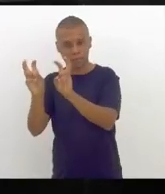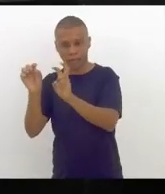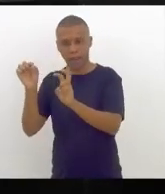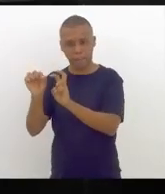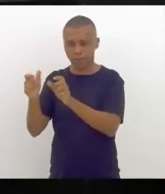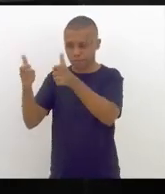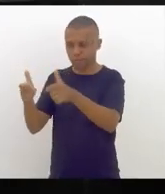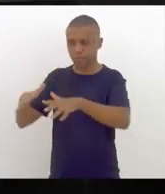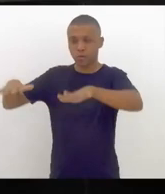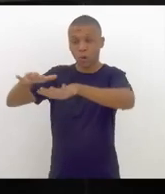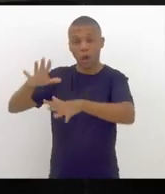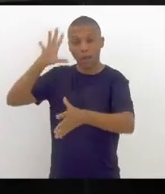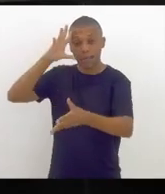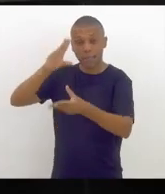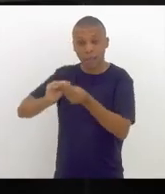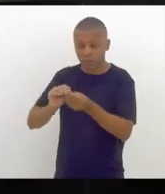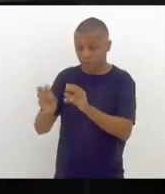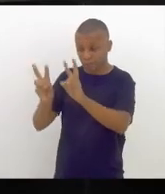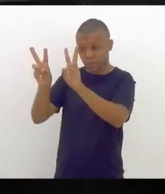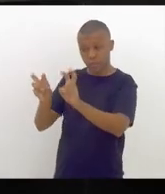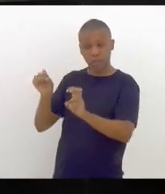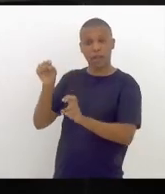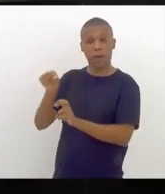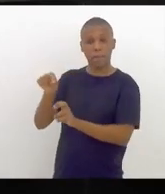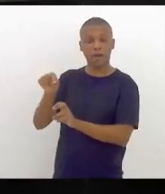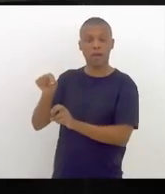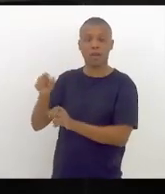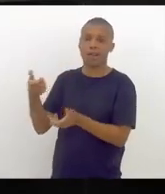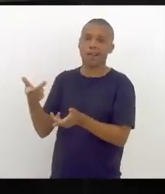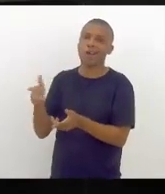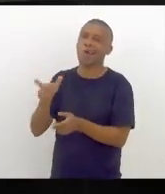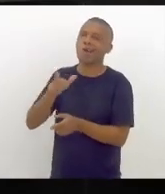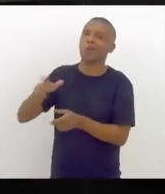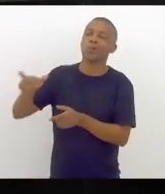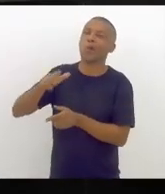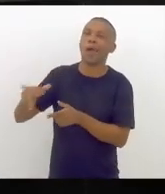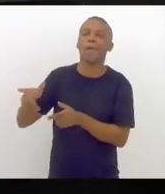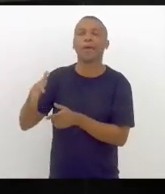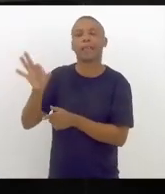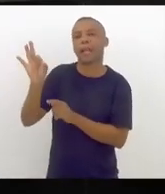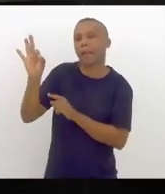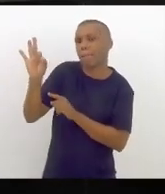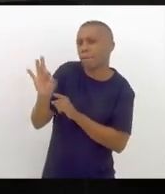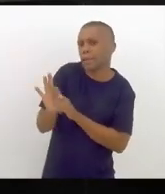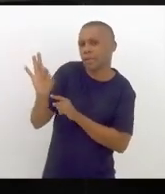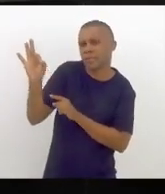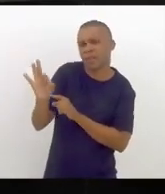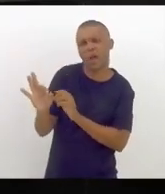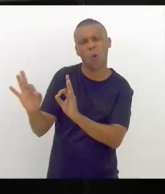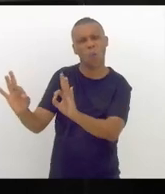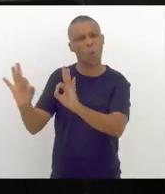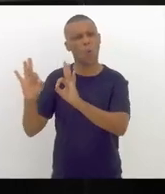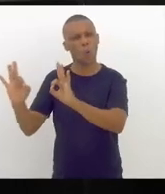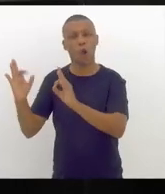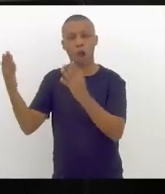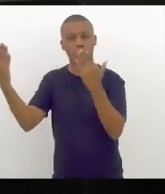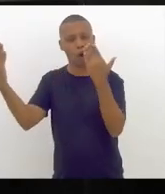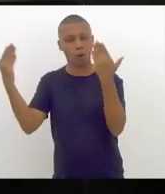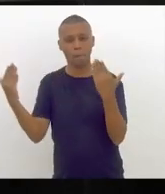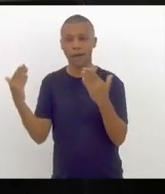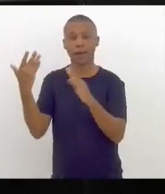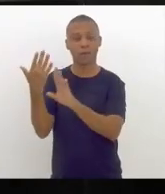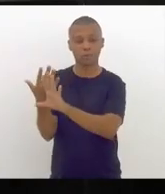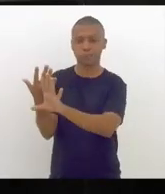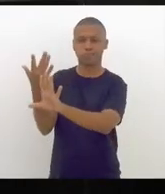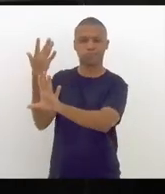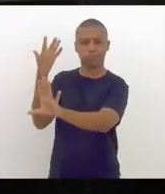entendo que o conteúdo local, não mais naquele percentual de outrora, ele é